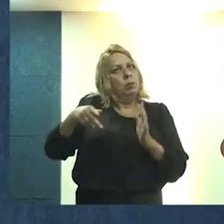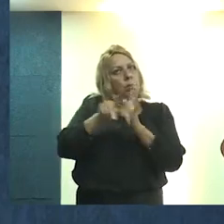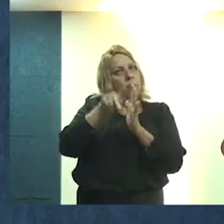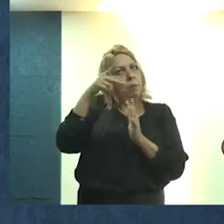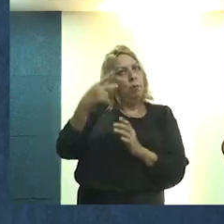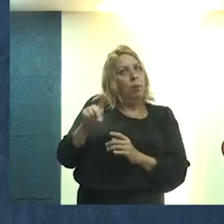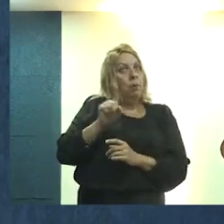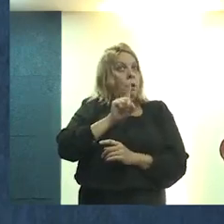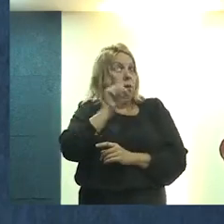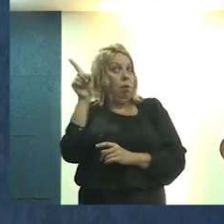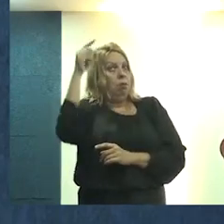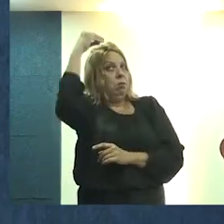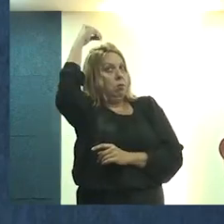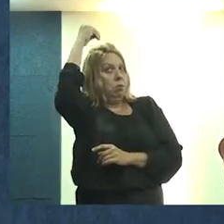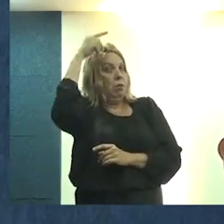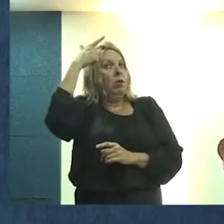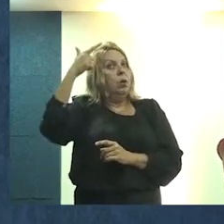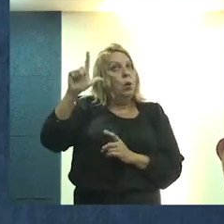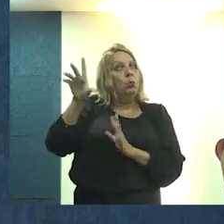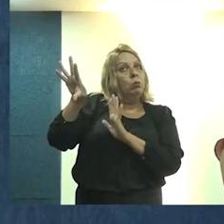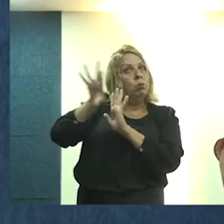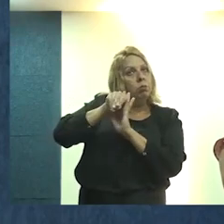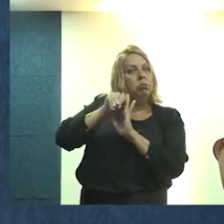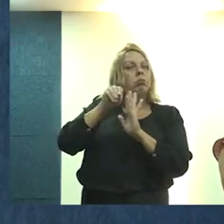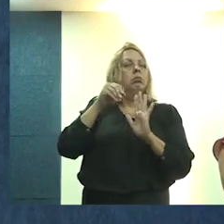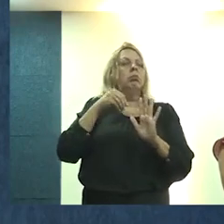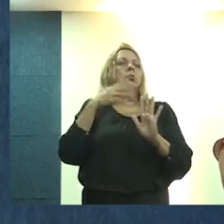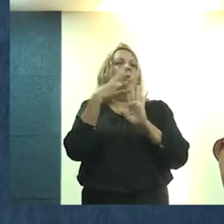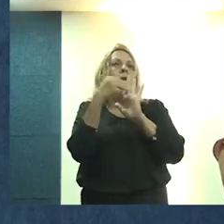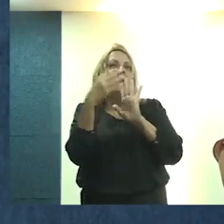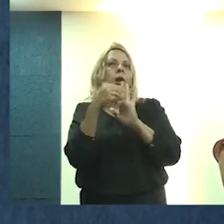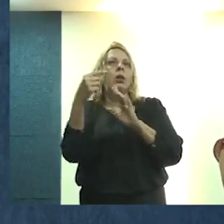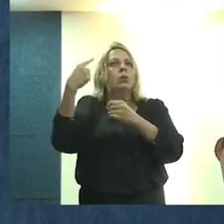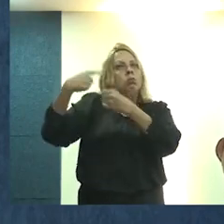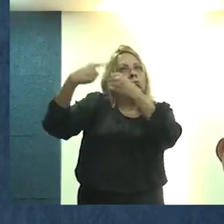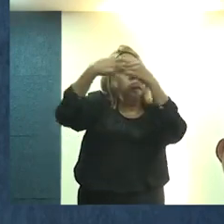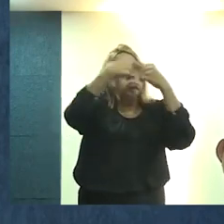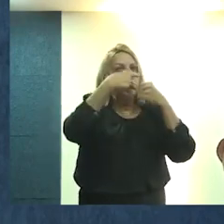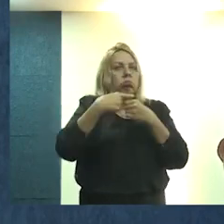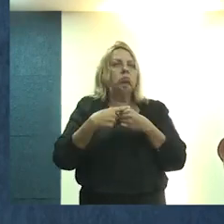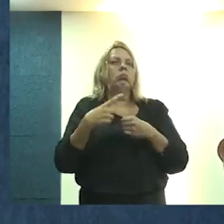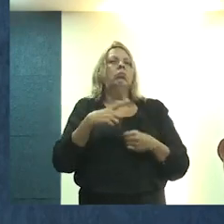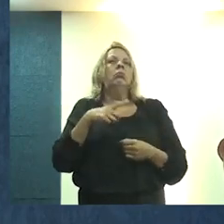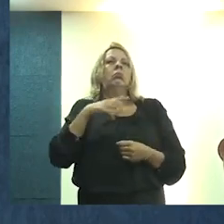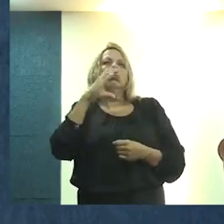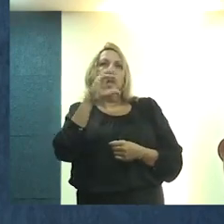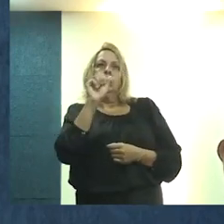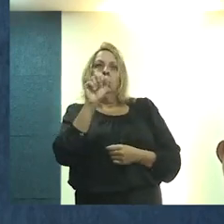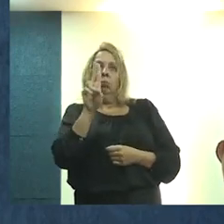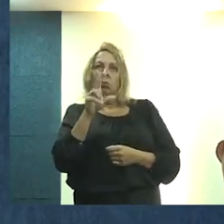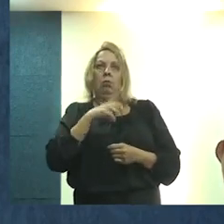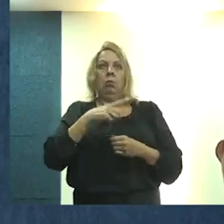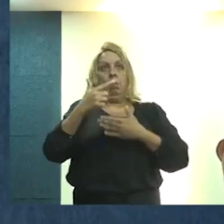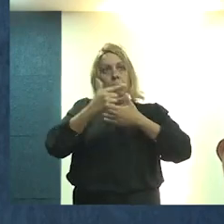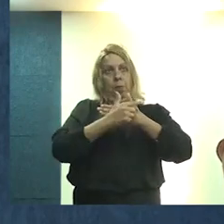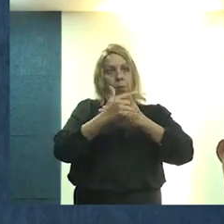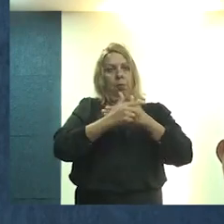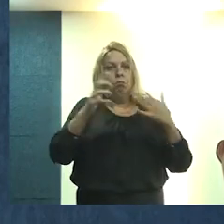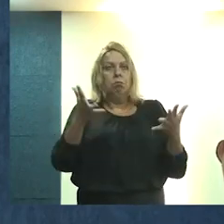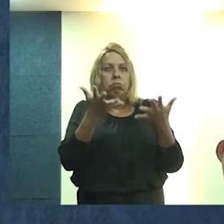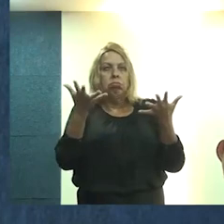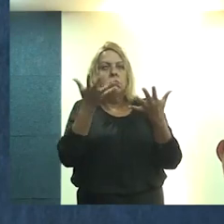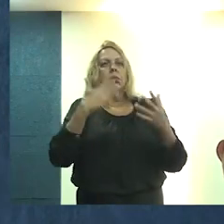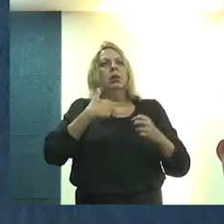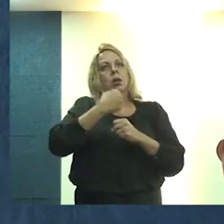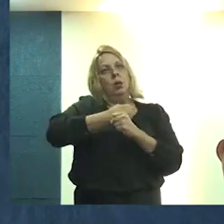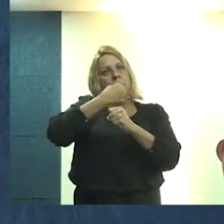e que inspire outras políticas para os outros municípios. Então, entendo que o CAL tem esse papel de fomentar